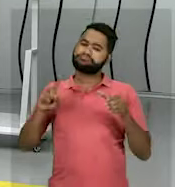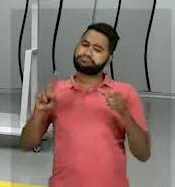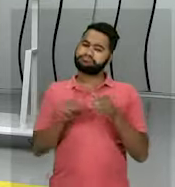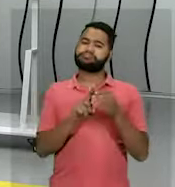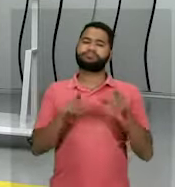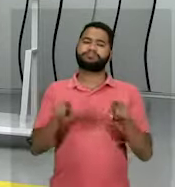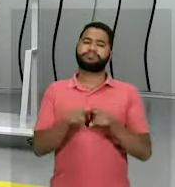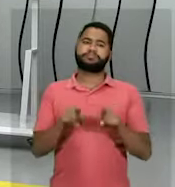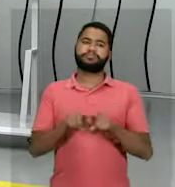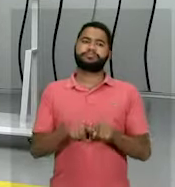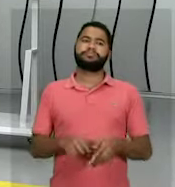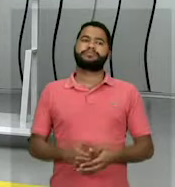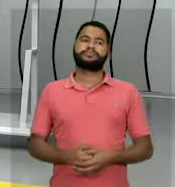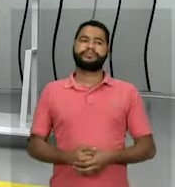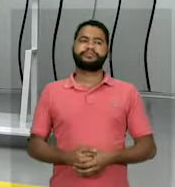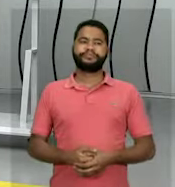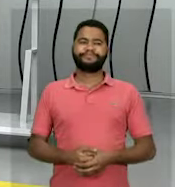falando.